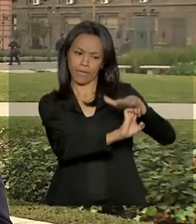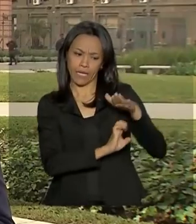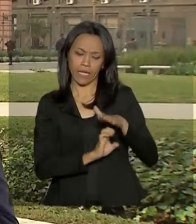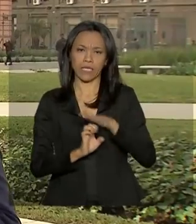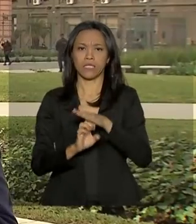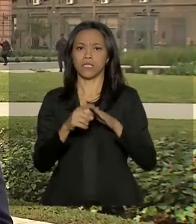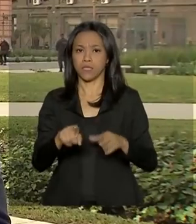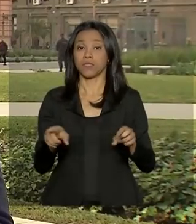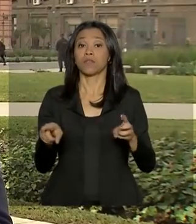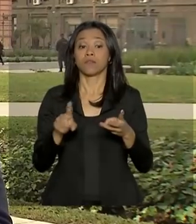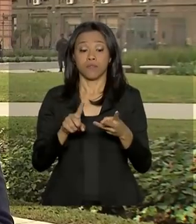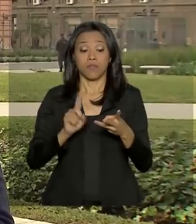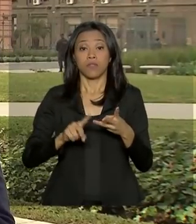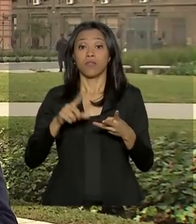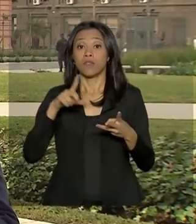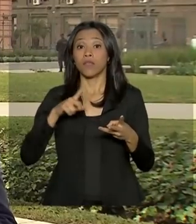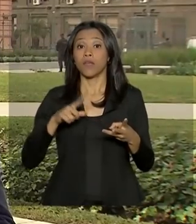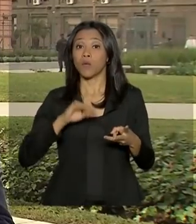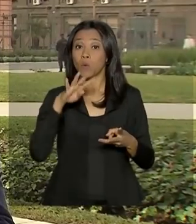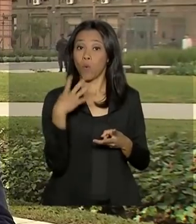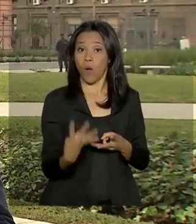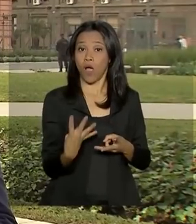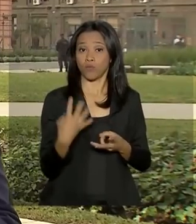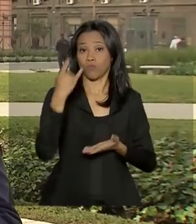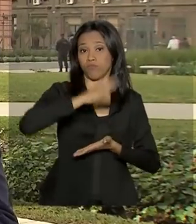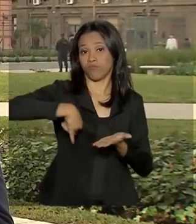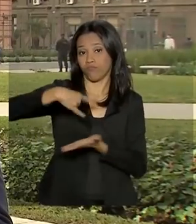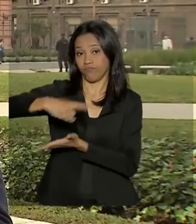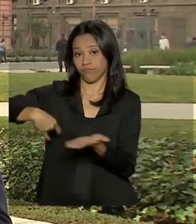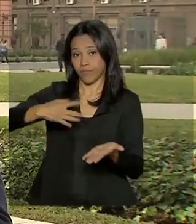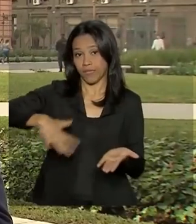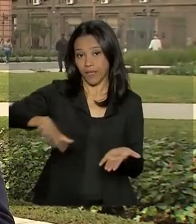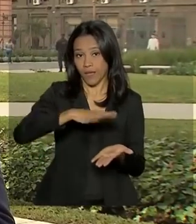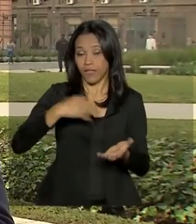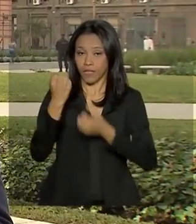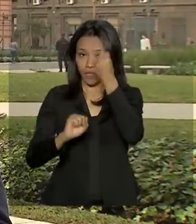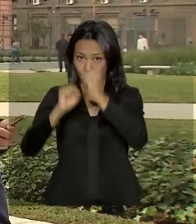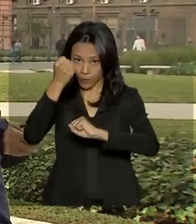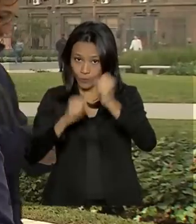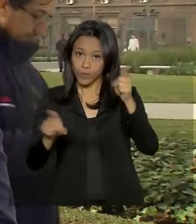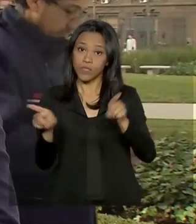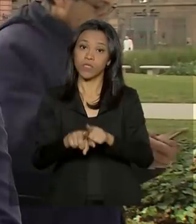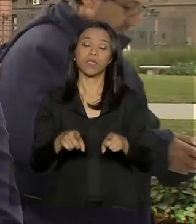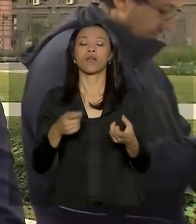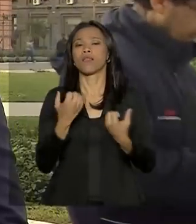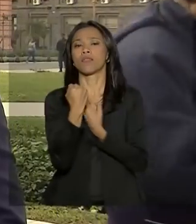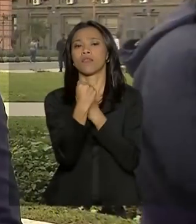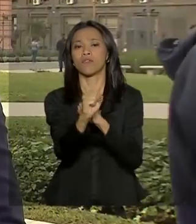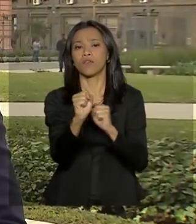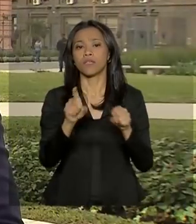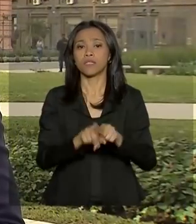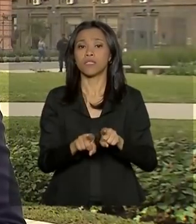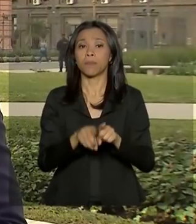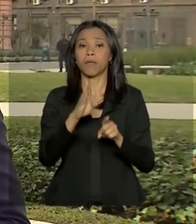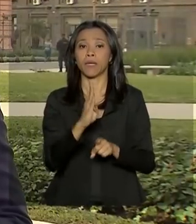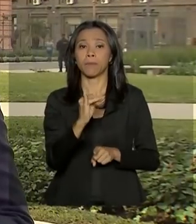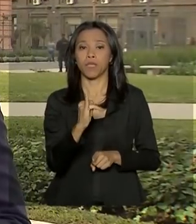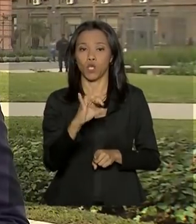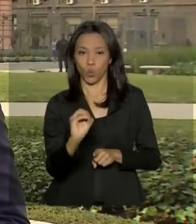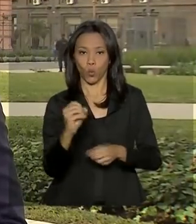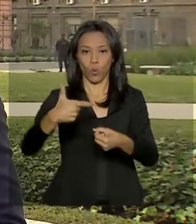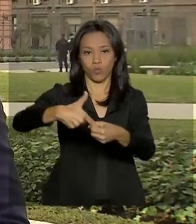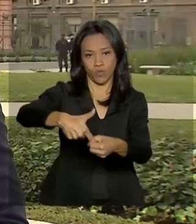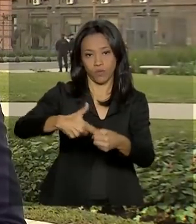memorandos de entendimento nas áreas de indústria de defesa, mineração e biocombustíveis. A Argentina é o